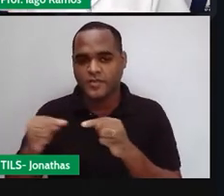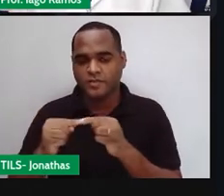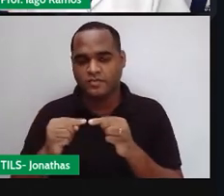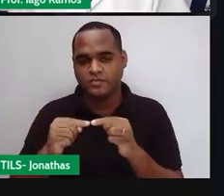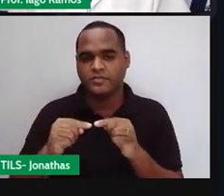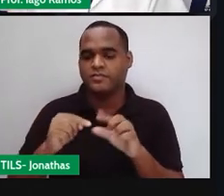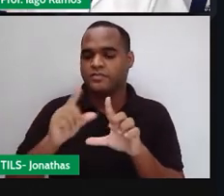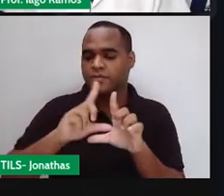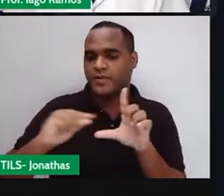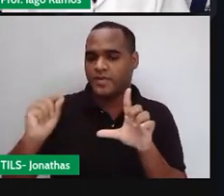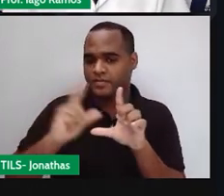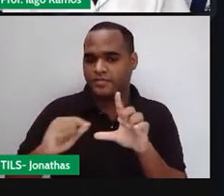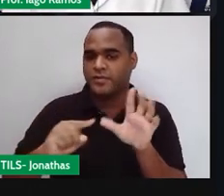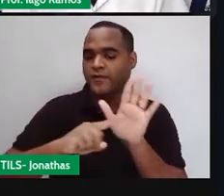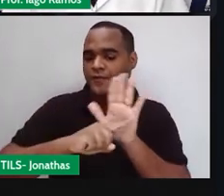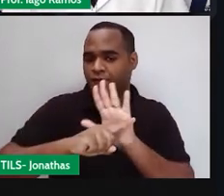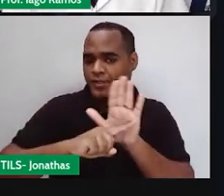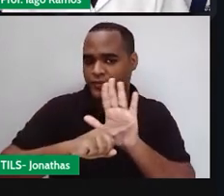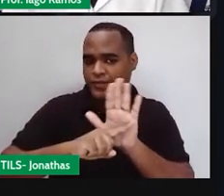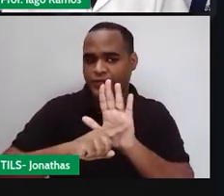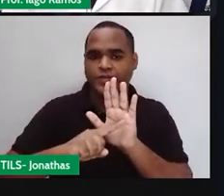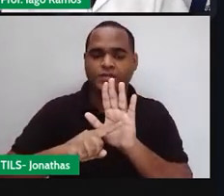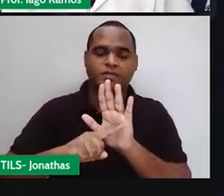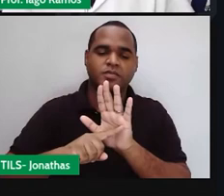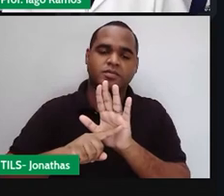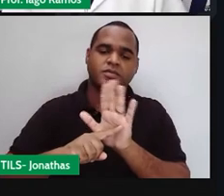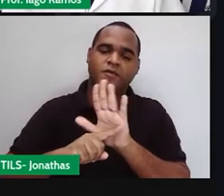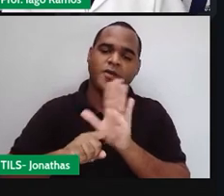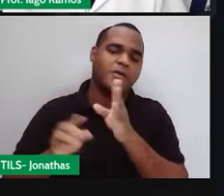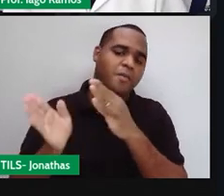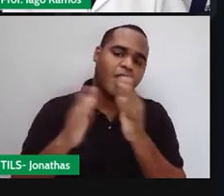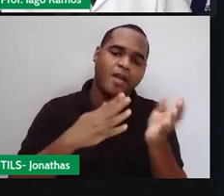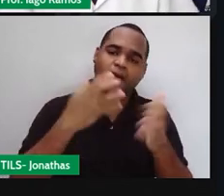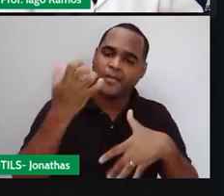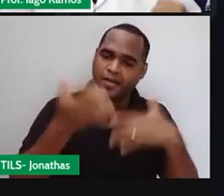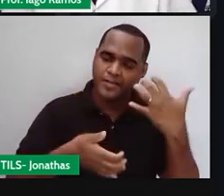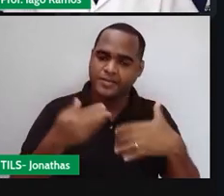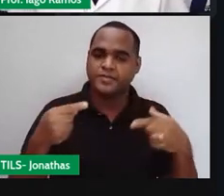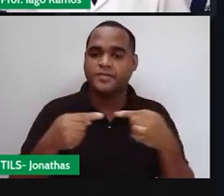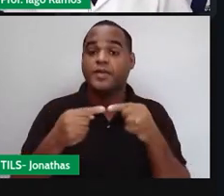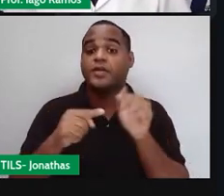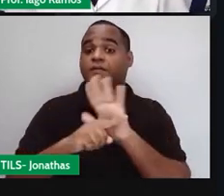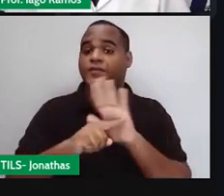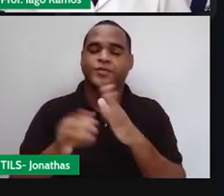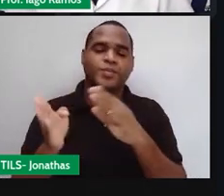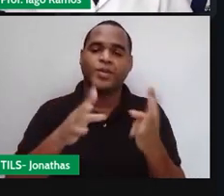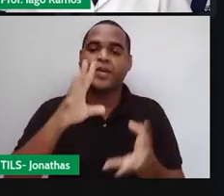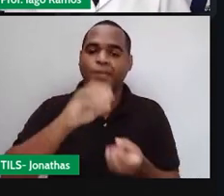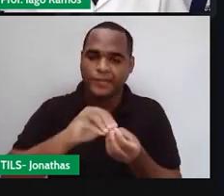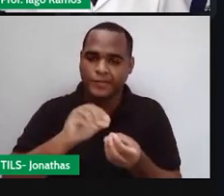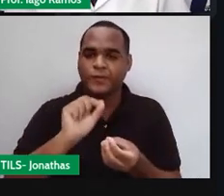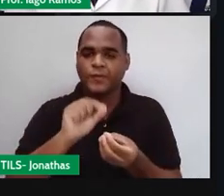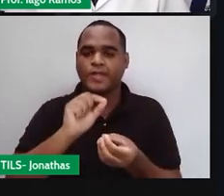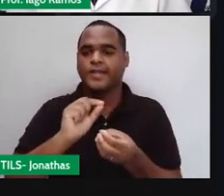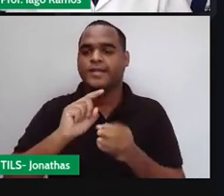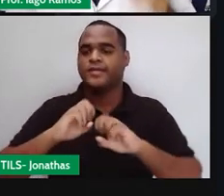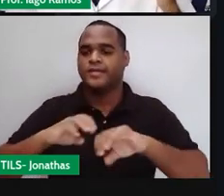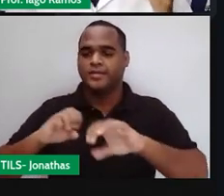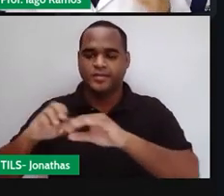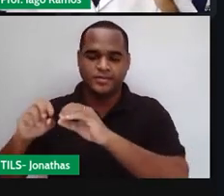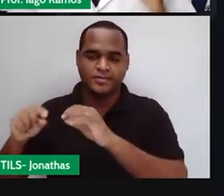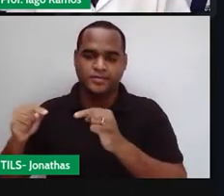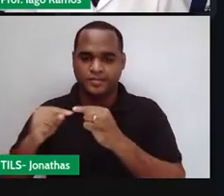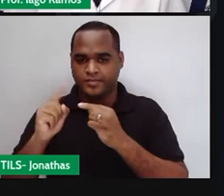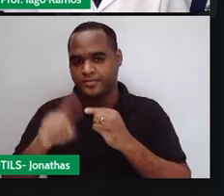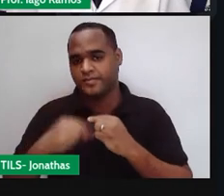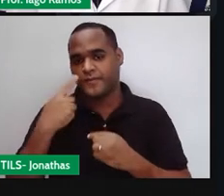Dois links. Um link é um vídeo muito bacana, que complementa essa nossa aula. Basta